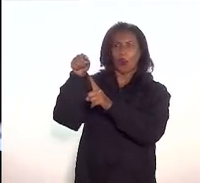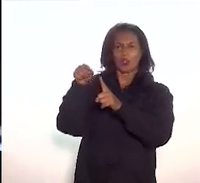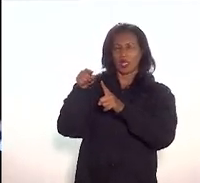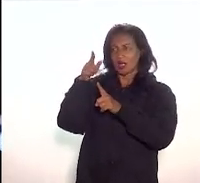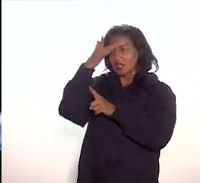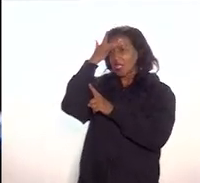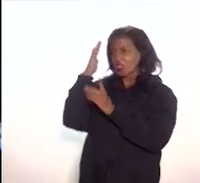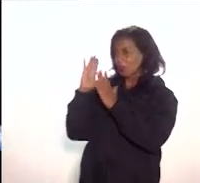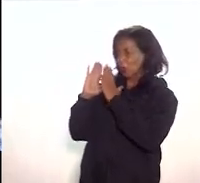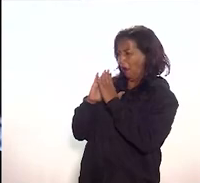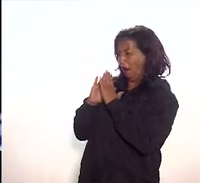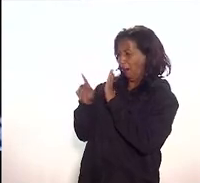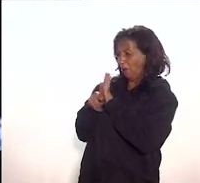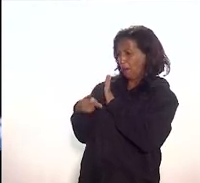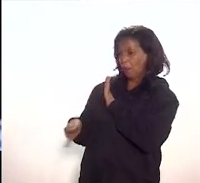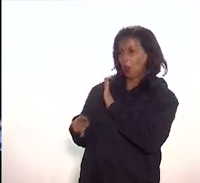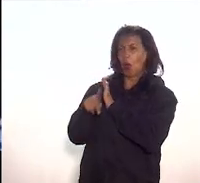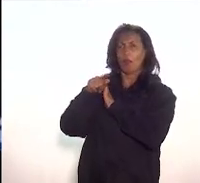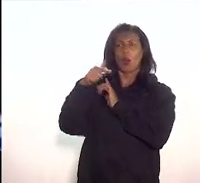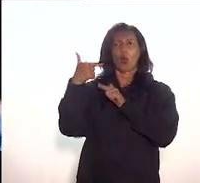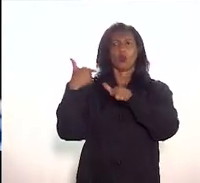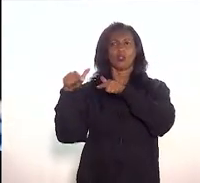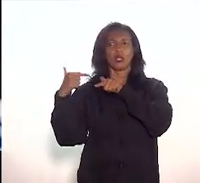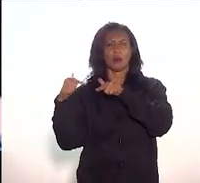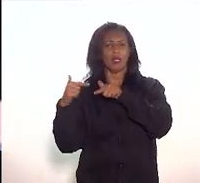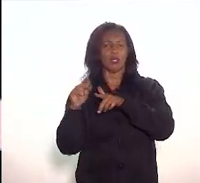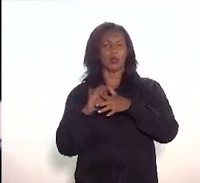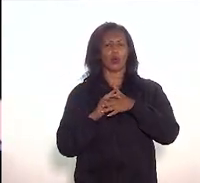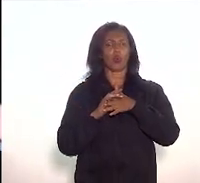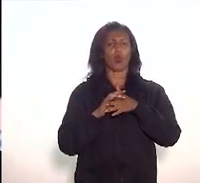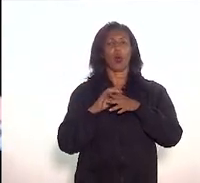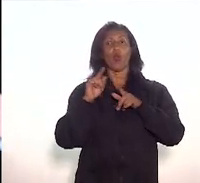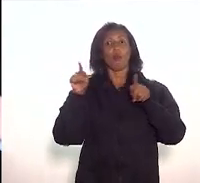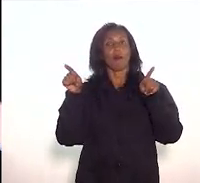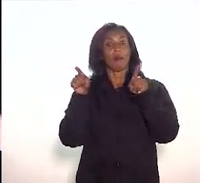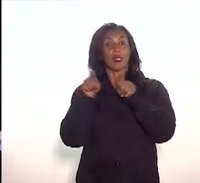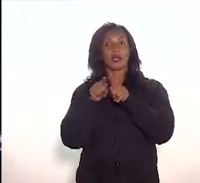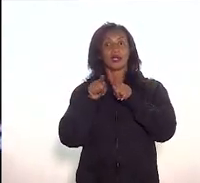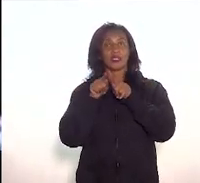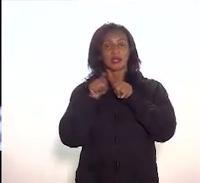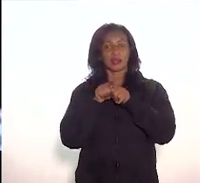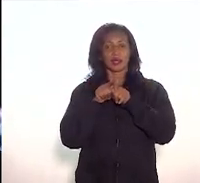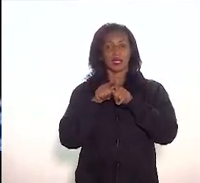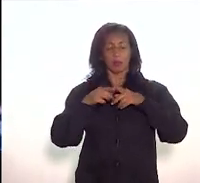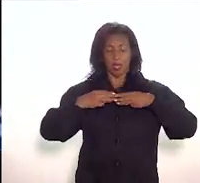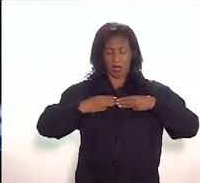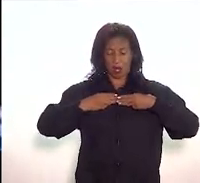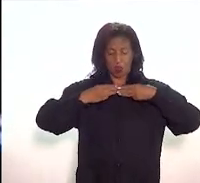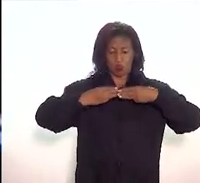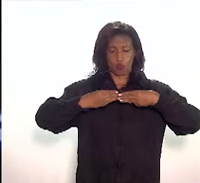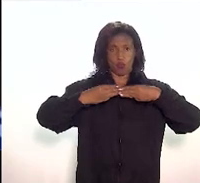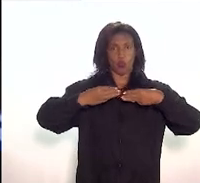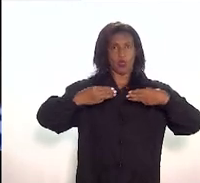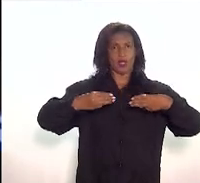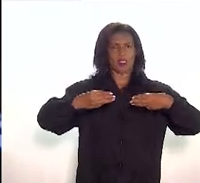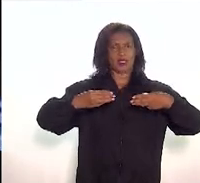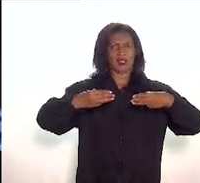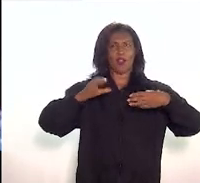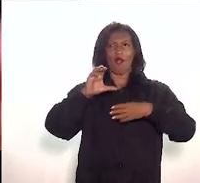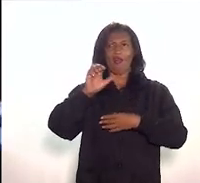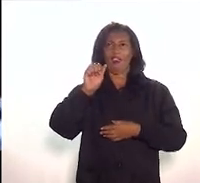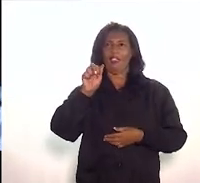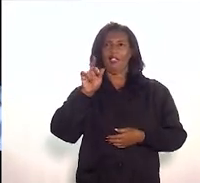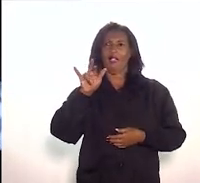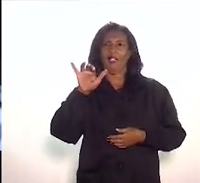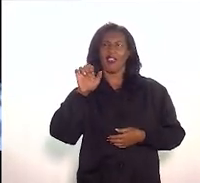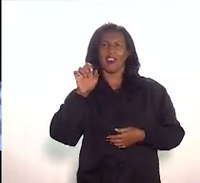ao pipoqueiro ou as instituições museais, mas como efetivamente implementar o Museu de Arquitetura Urbana do Catete de forma que